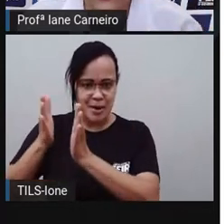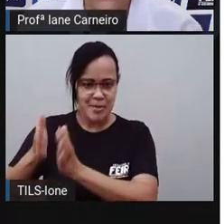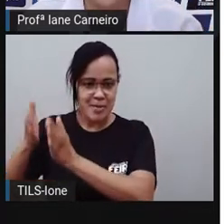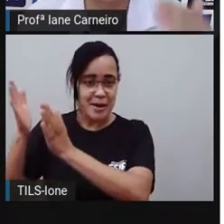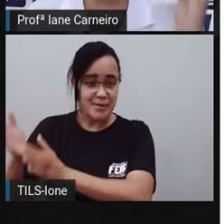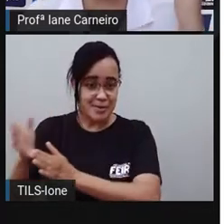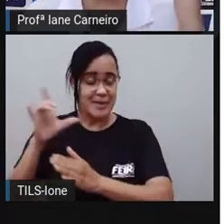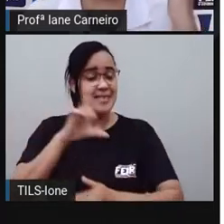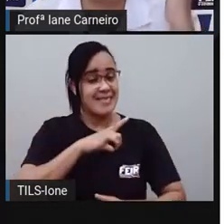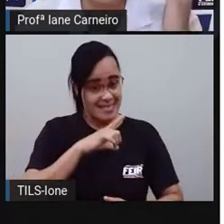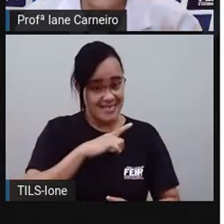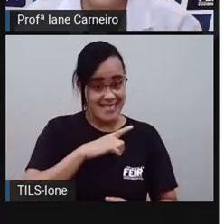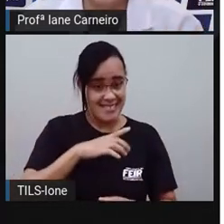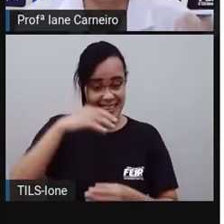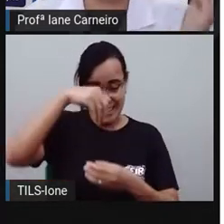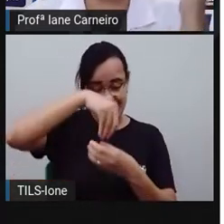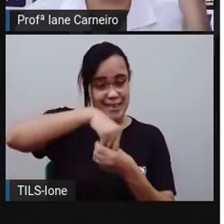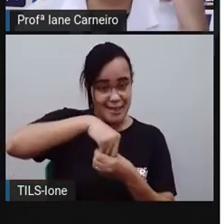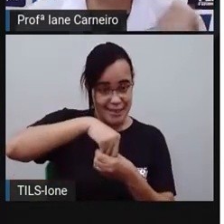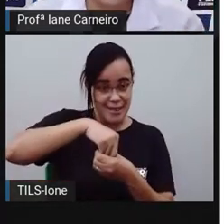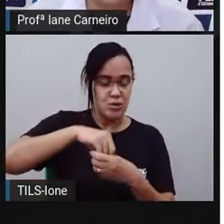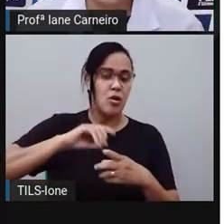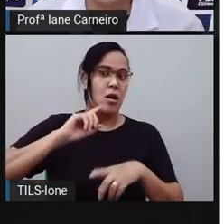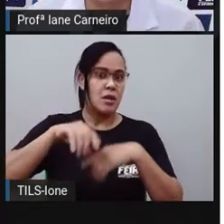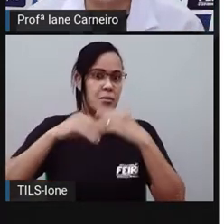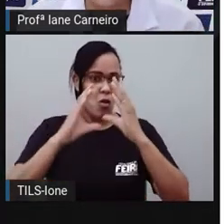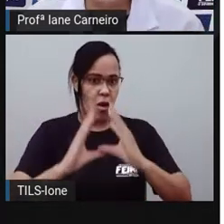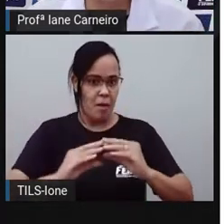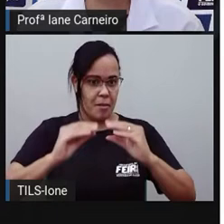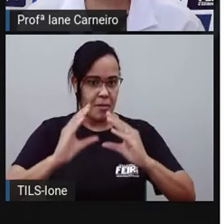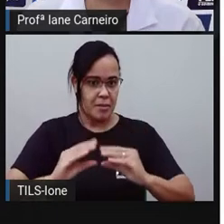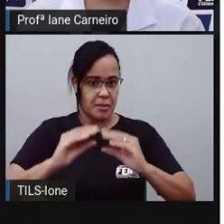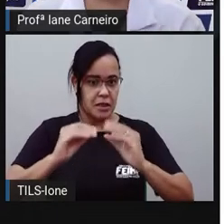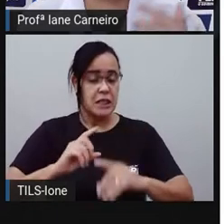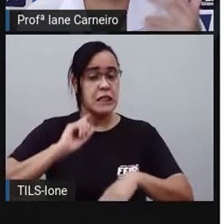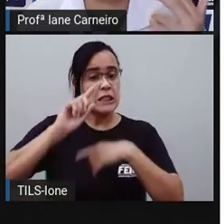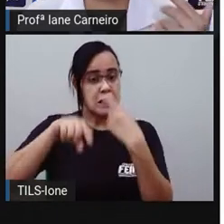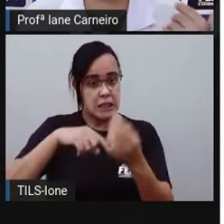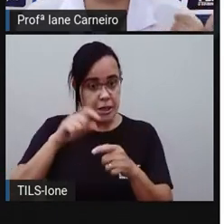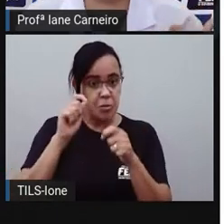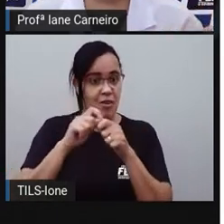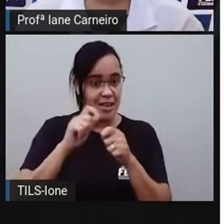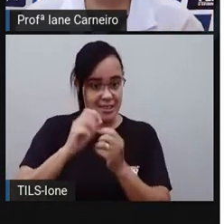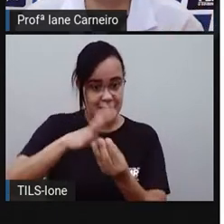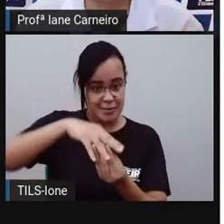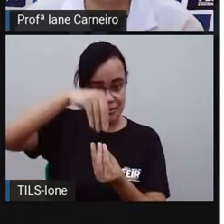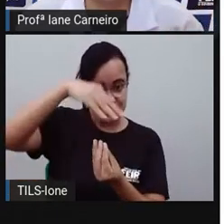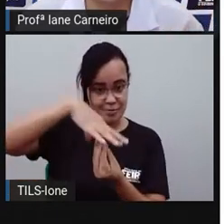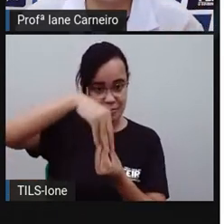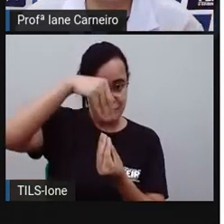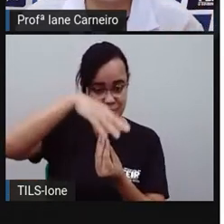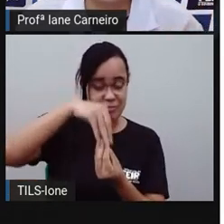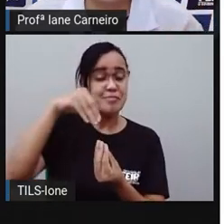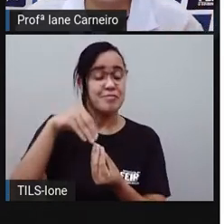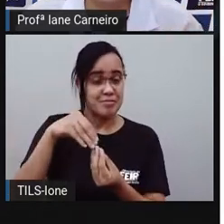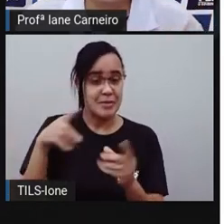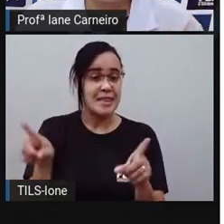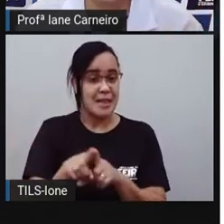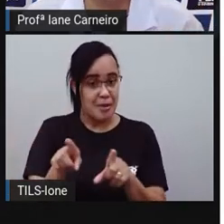do recheio, da massa, da montagem, tá certo? Também traz algumas dicas aqui, ó.